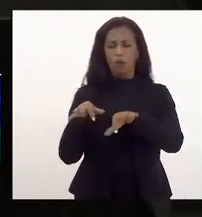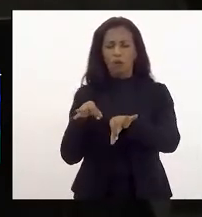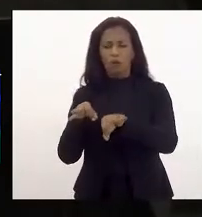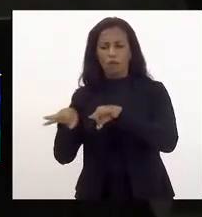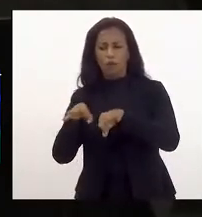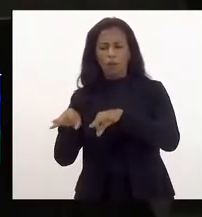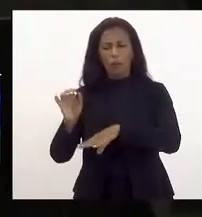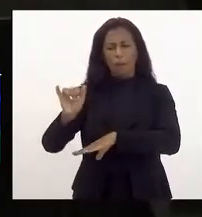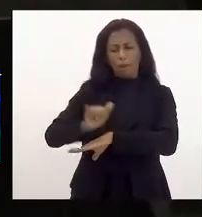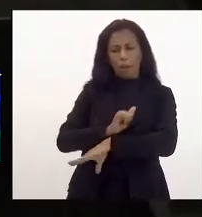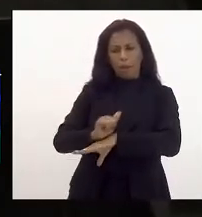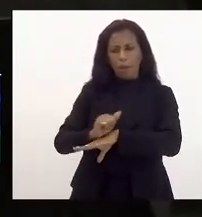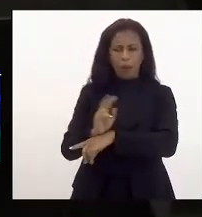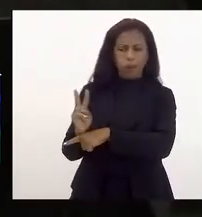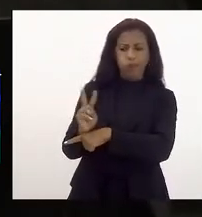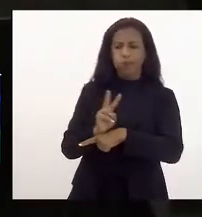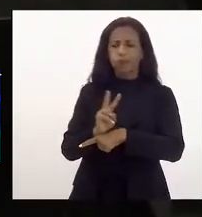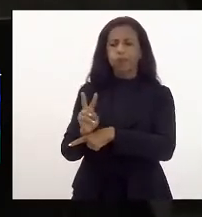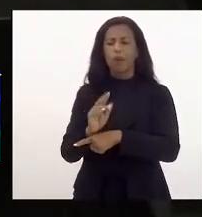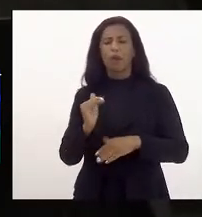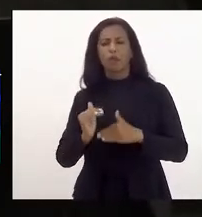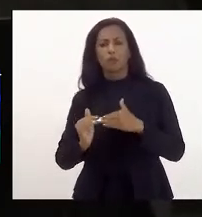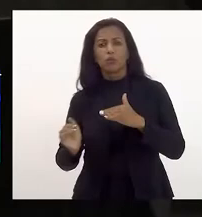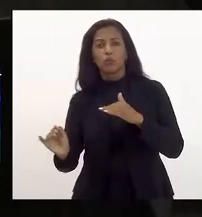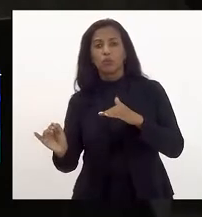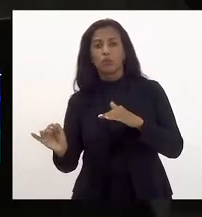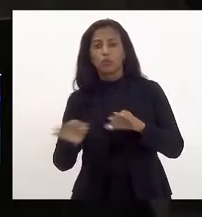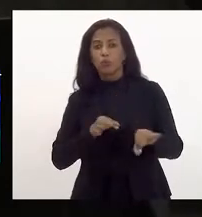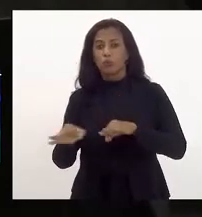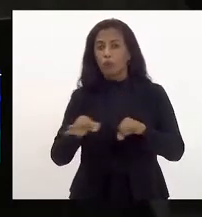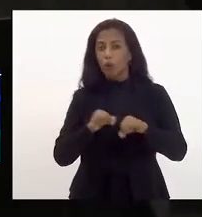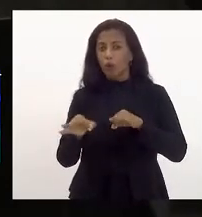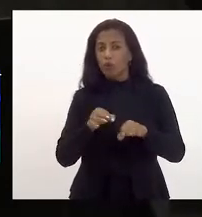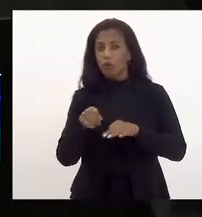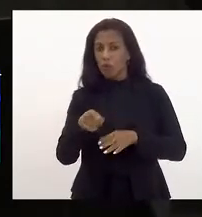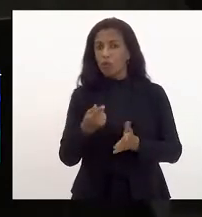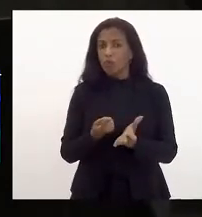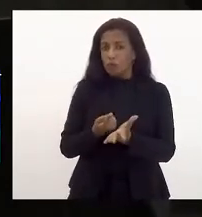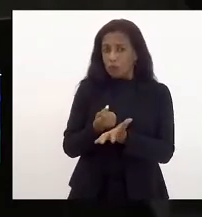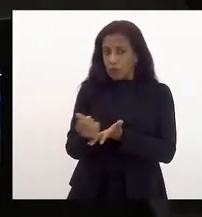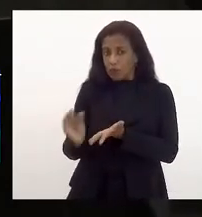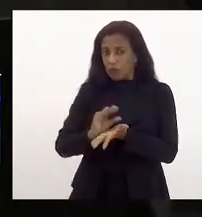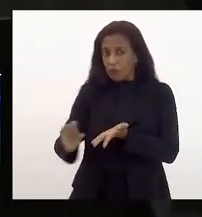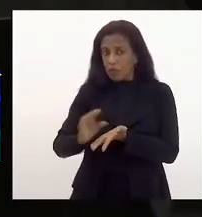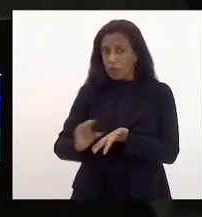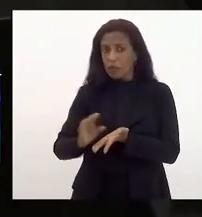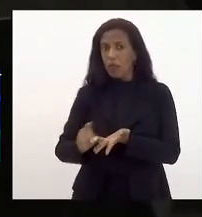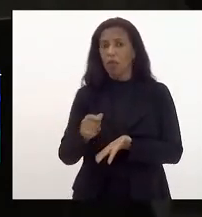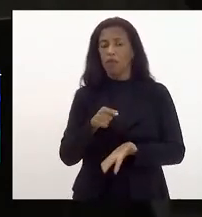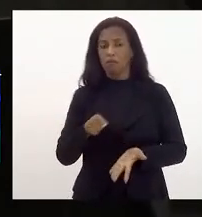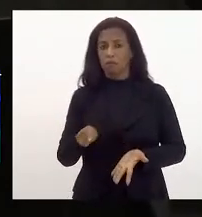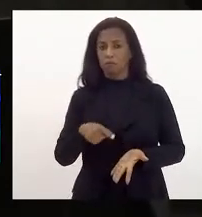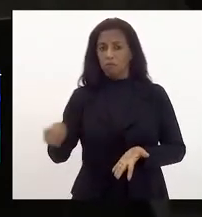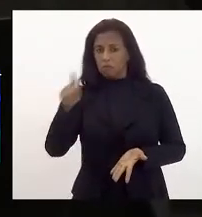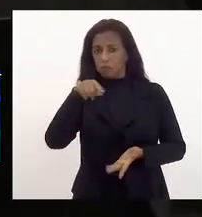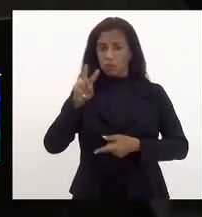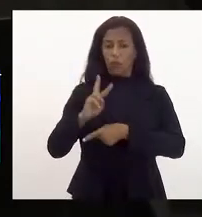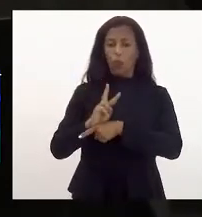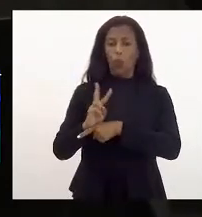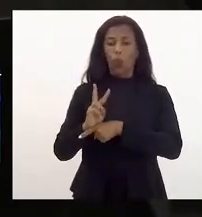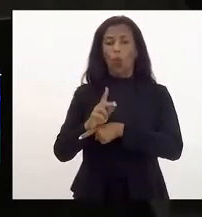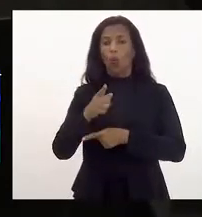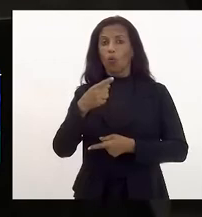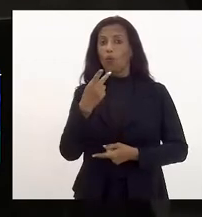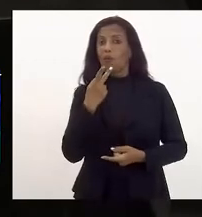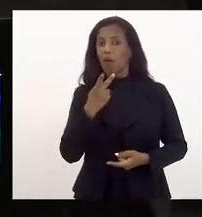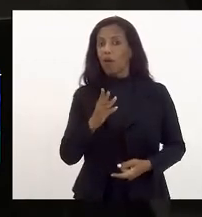e monitoramento dos projetos que vão ser financiados com esses recursos nós estamos falando de 1 bilhão de reais